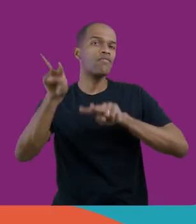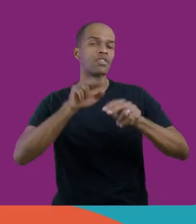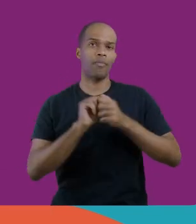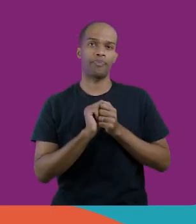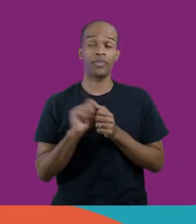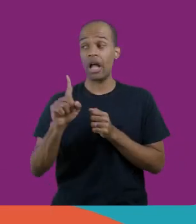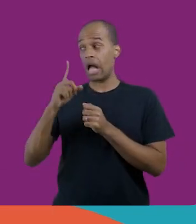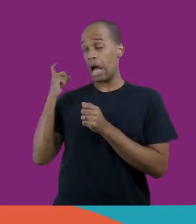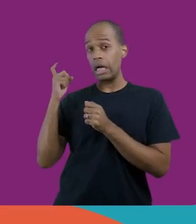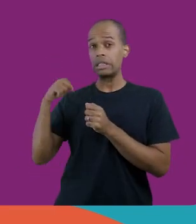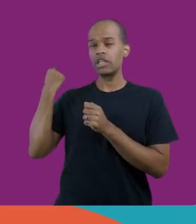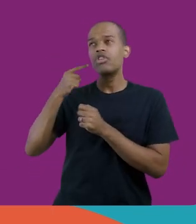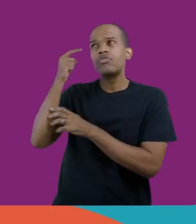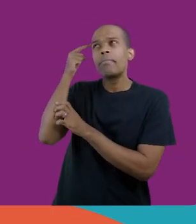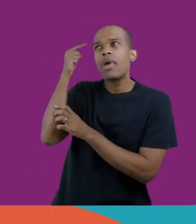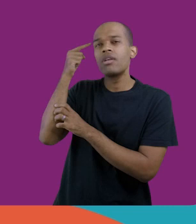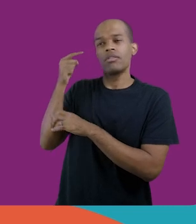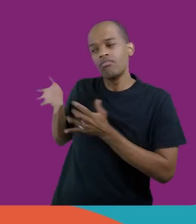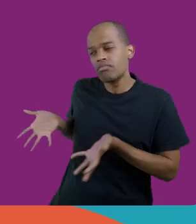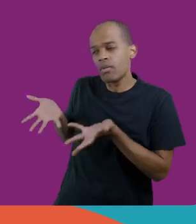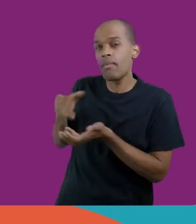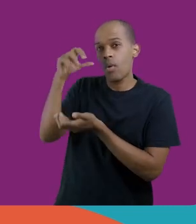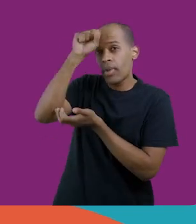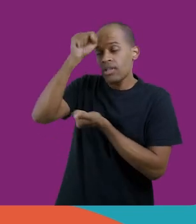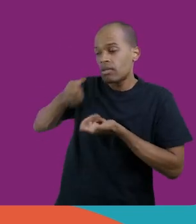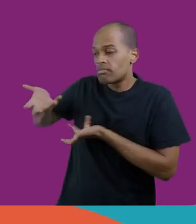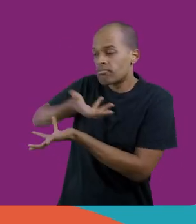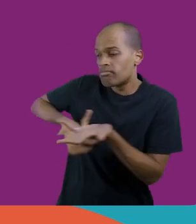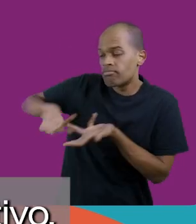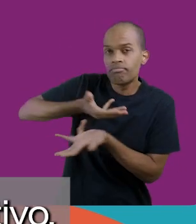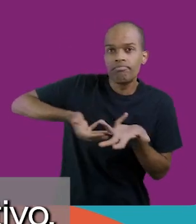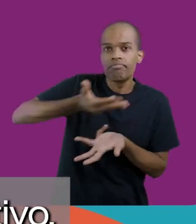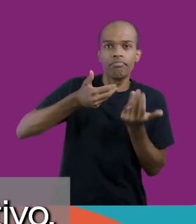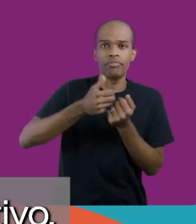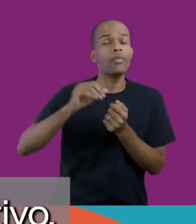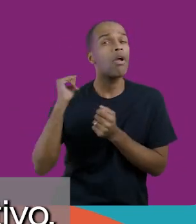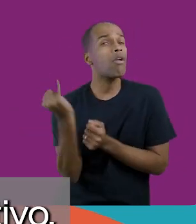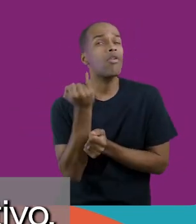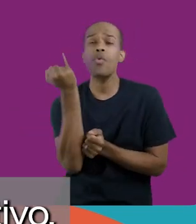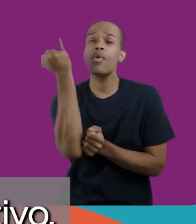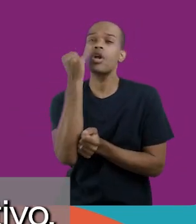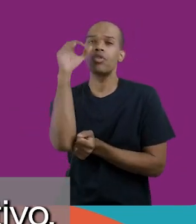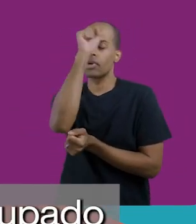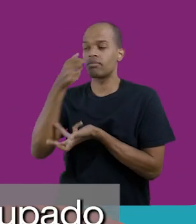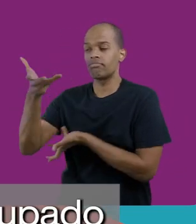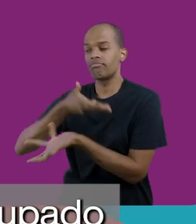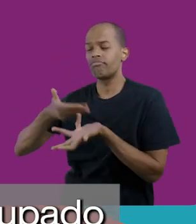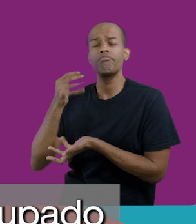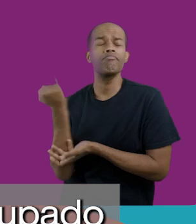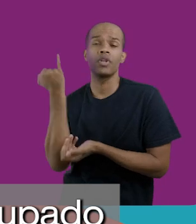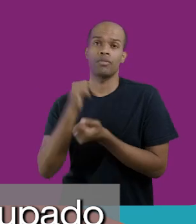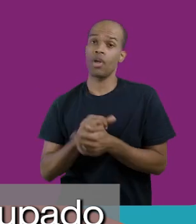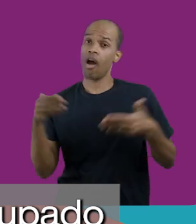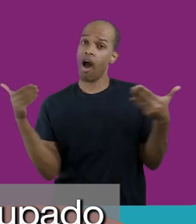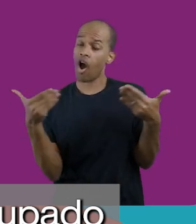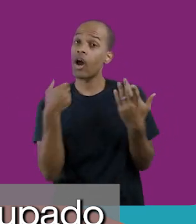anterior. Antes, gente estimulava muito o aprendizado cooperativo. Era muito importante o aprendizado cooperativo. Agora,